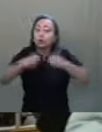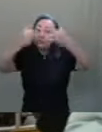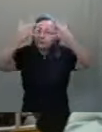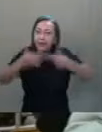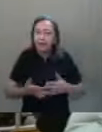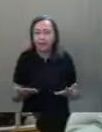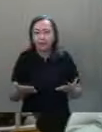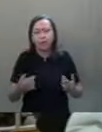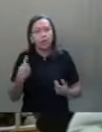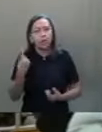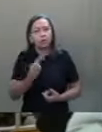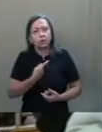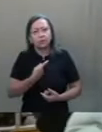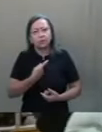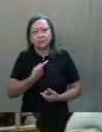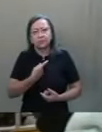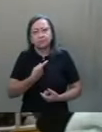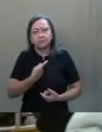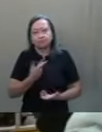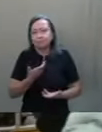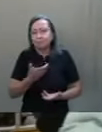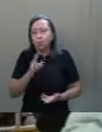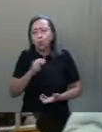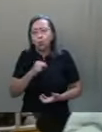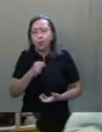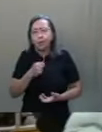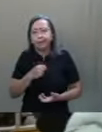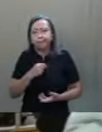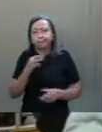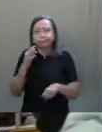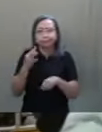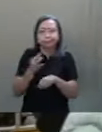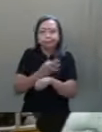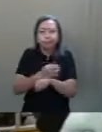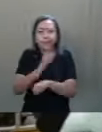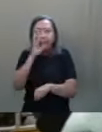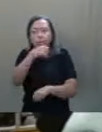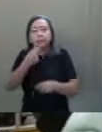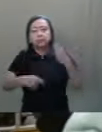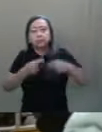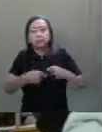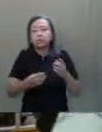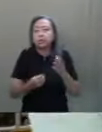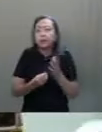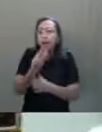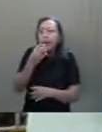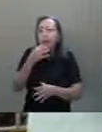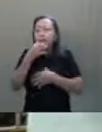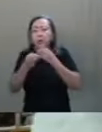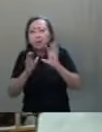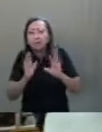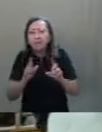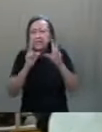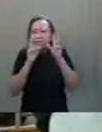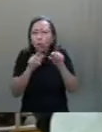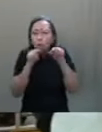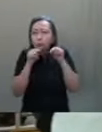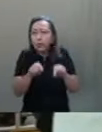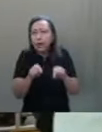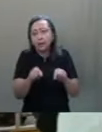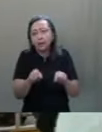Não negamos a discutir, a debater, a conversar, a construir alternativas. Mas assim como está,